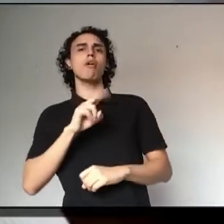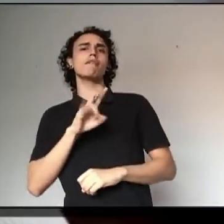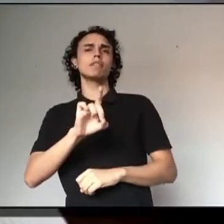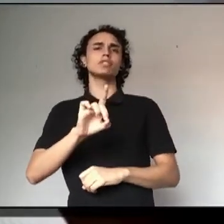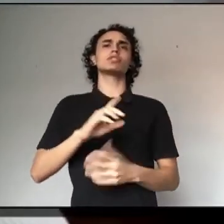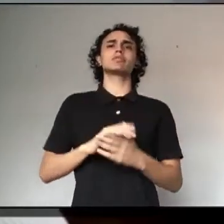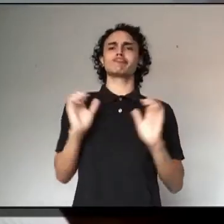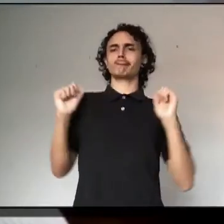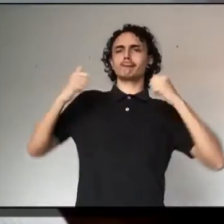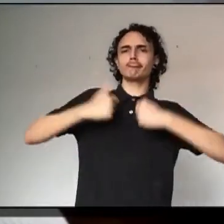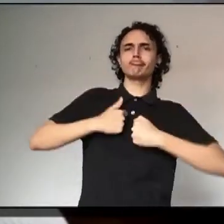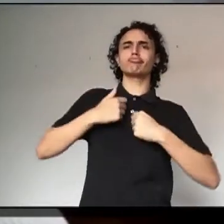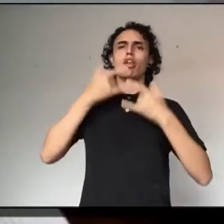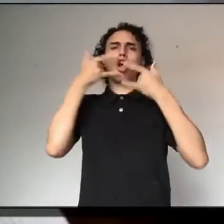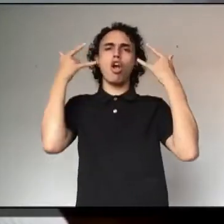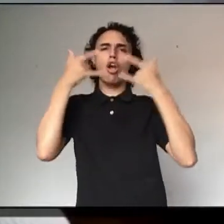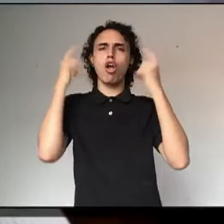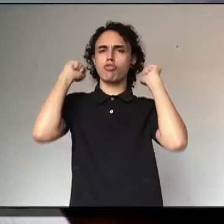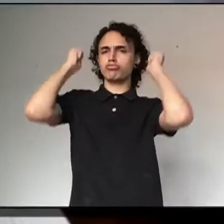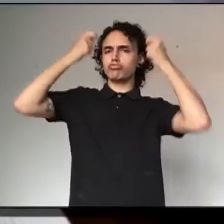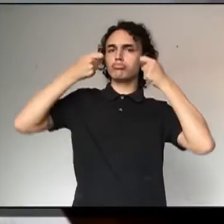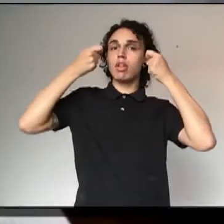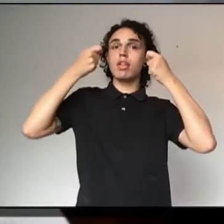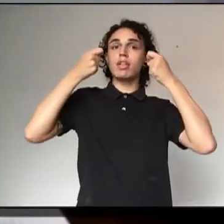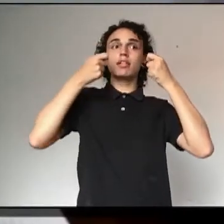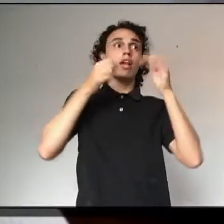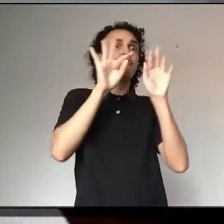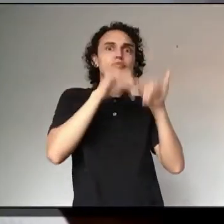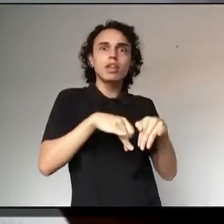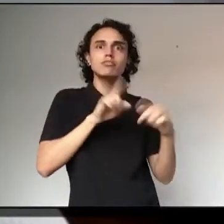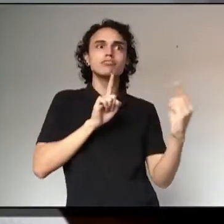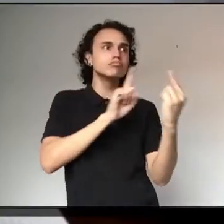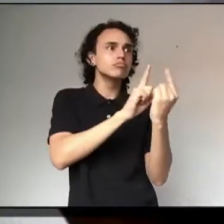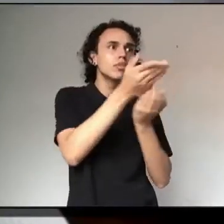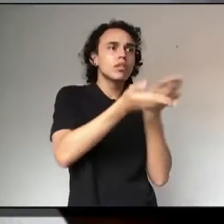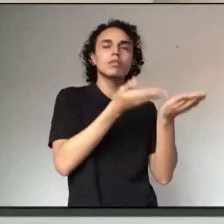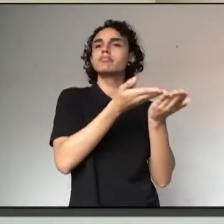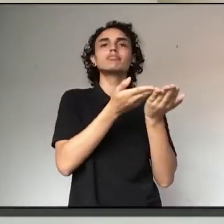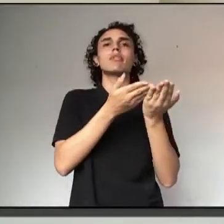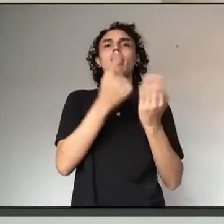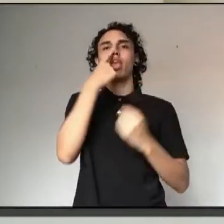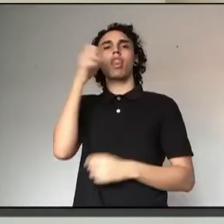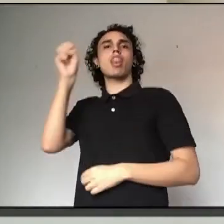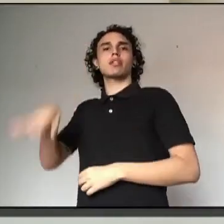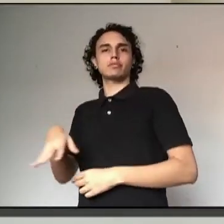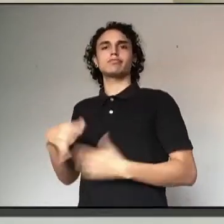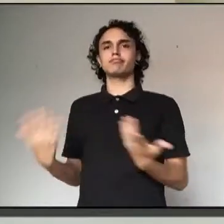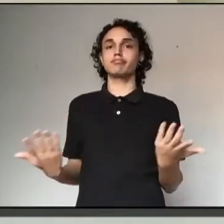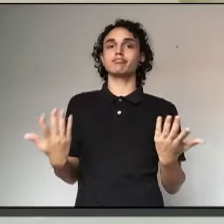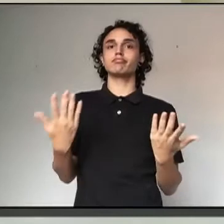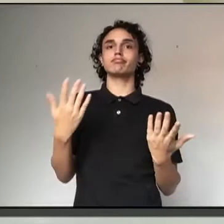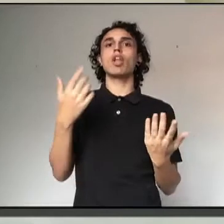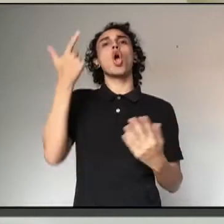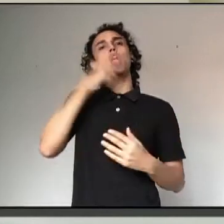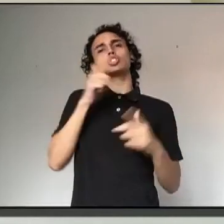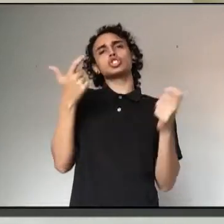o capote, o gorro, a luva, isso tudo é material que depois vai para o lixo, depois de atender um paciente. Então, com isso, você diminui a produção de